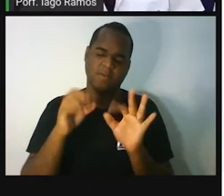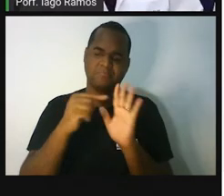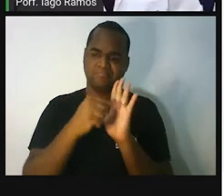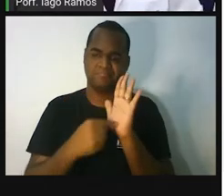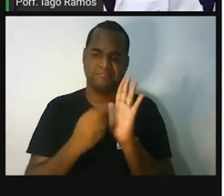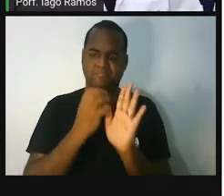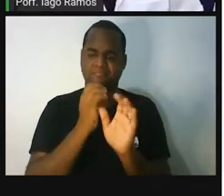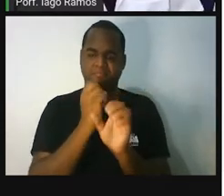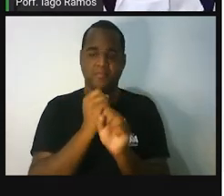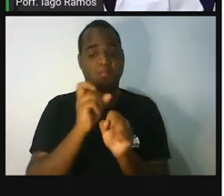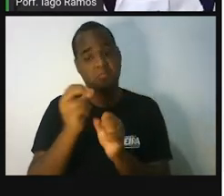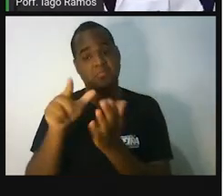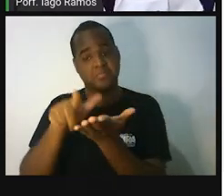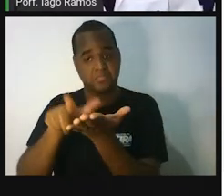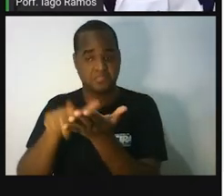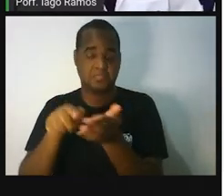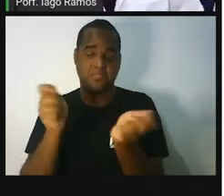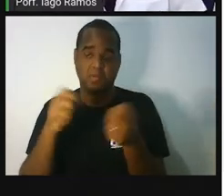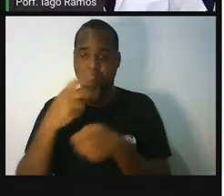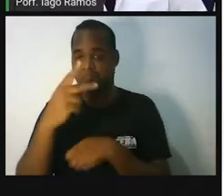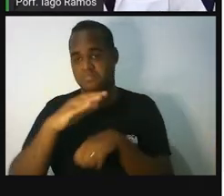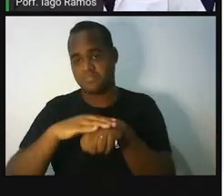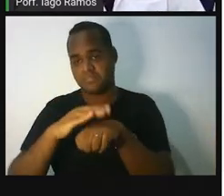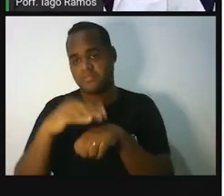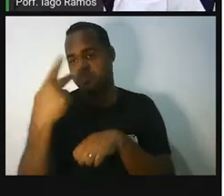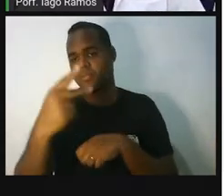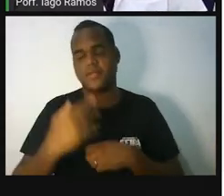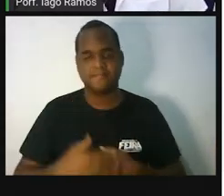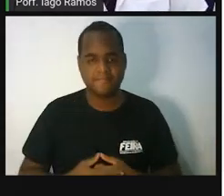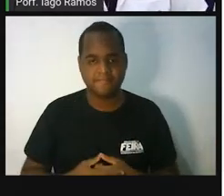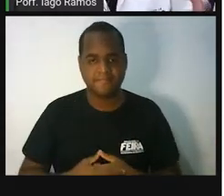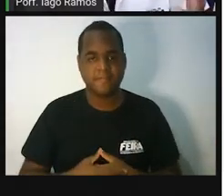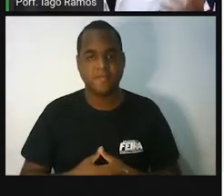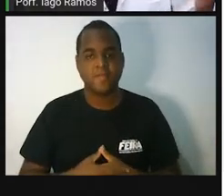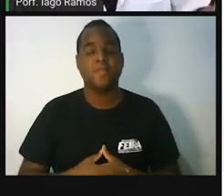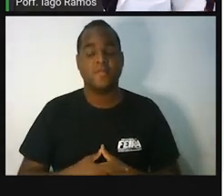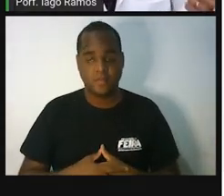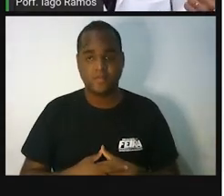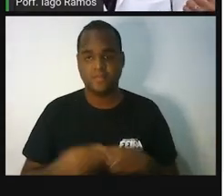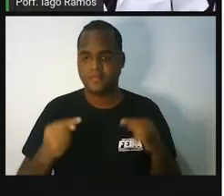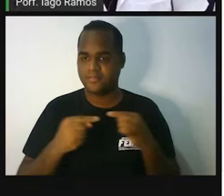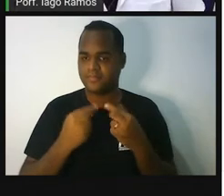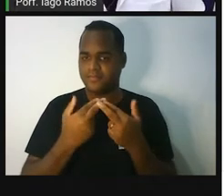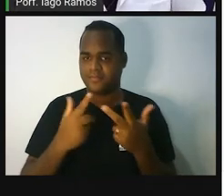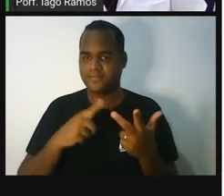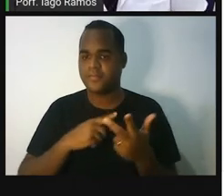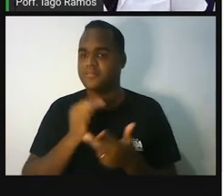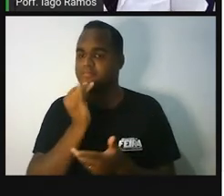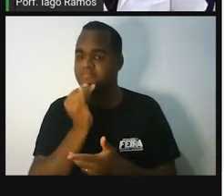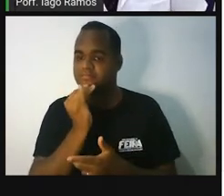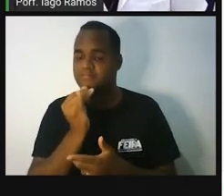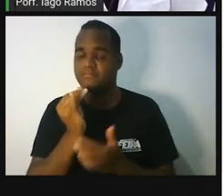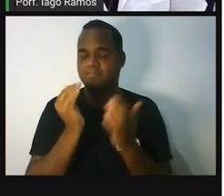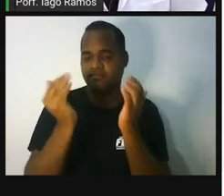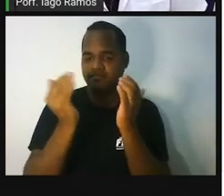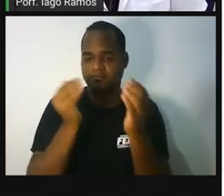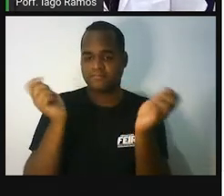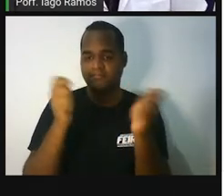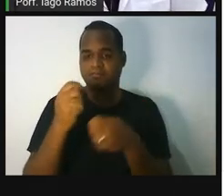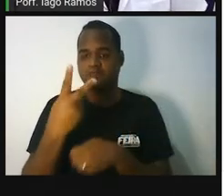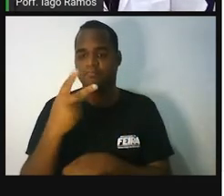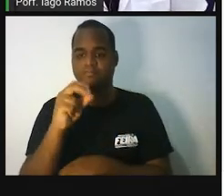pessoa pode fazer também no papel, certo? Então, nesse caso aqui, com esse exemplo, daria